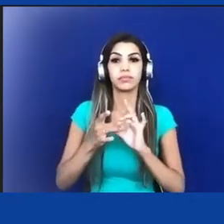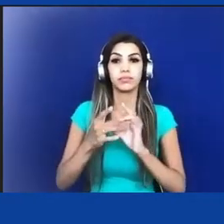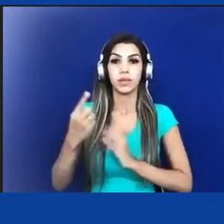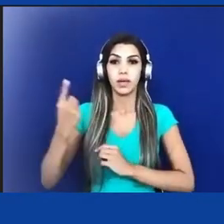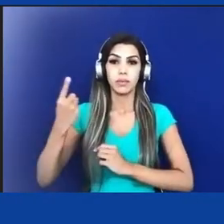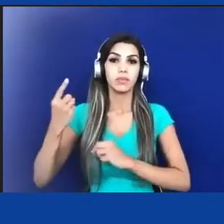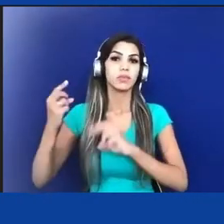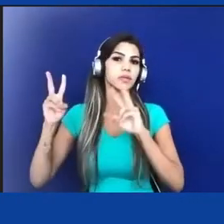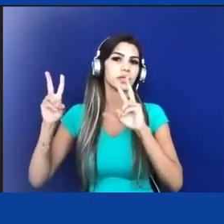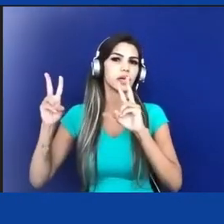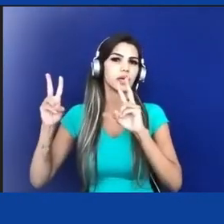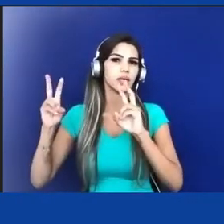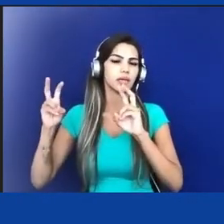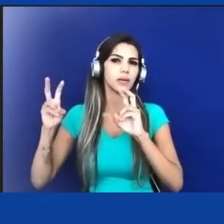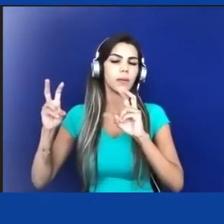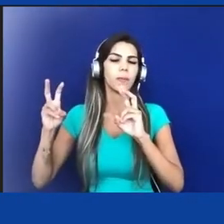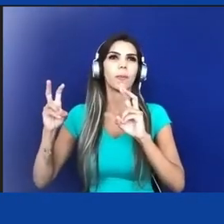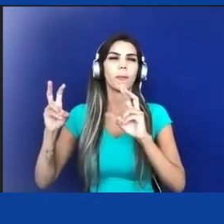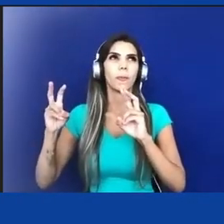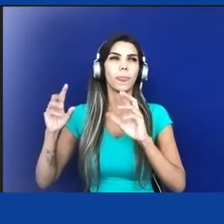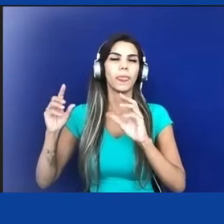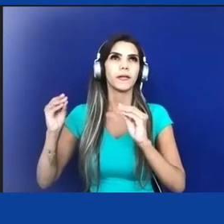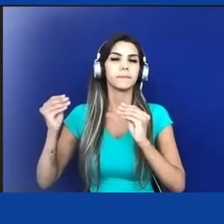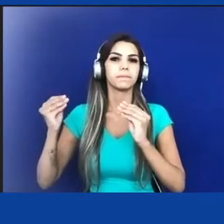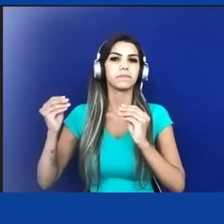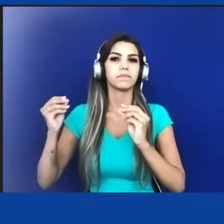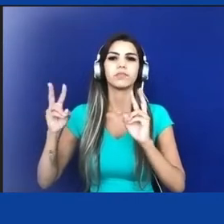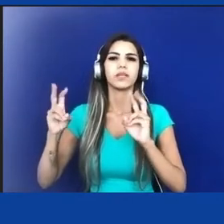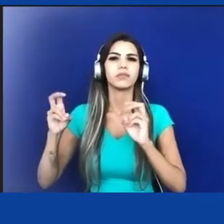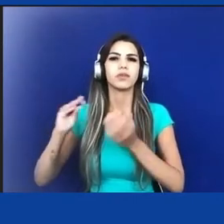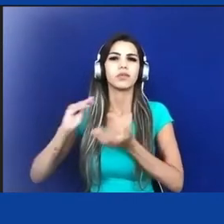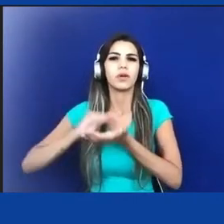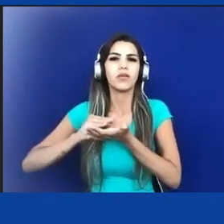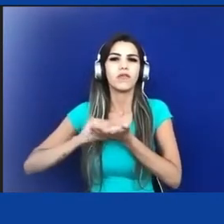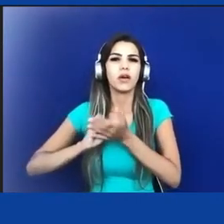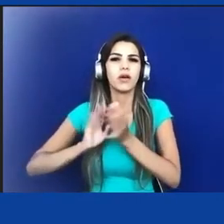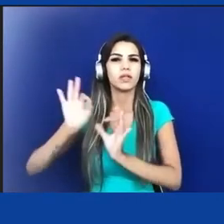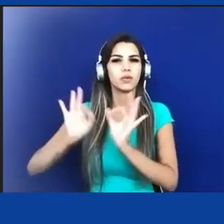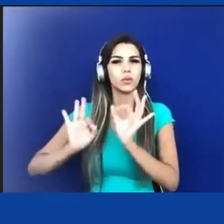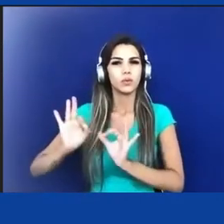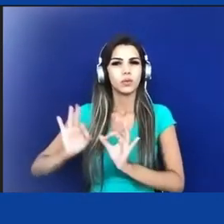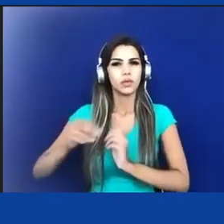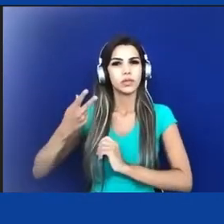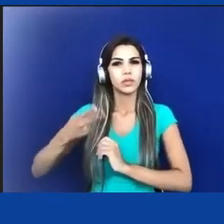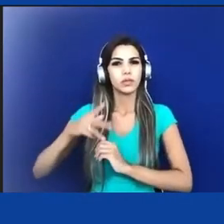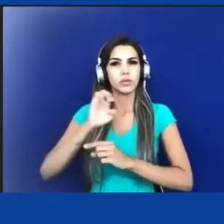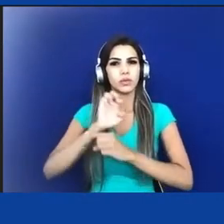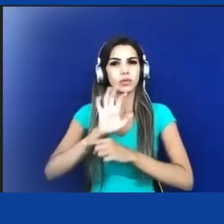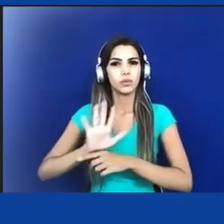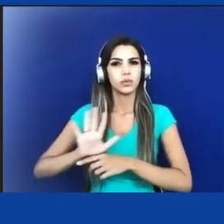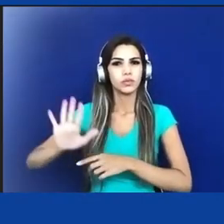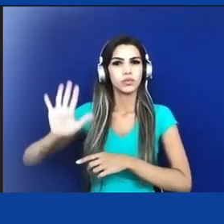a desorganização do Estado, que tivemos como